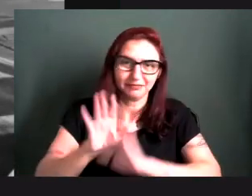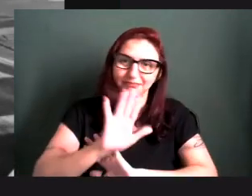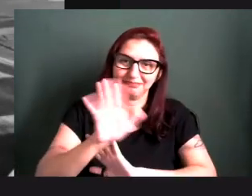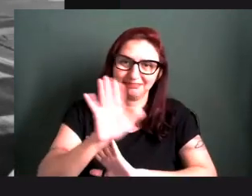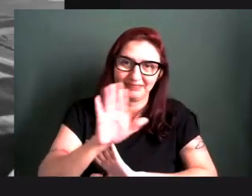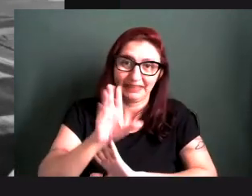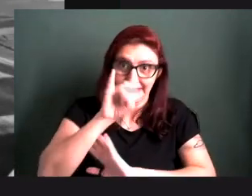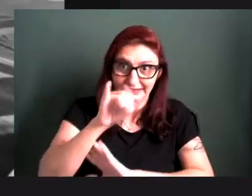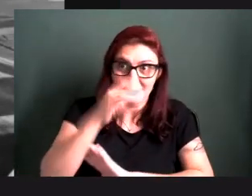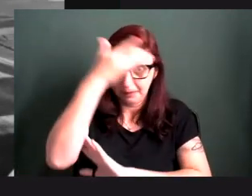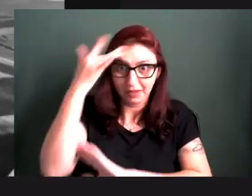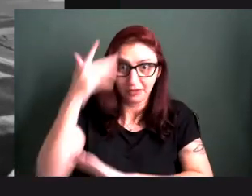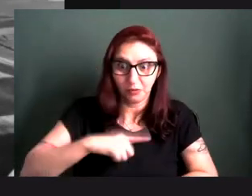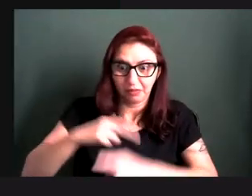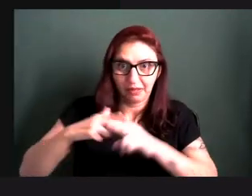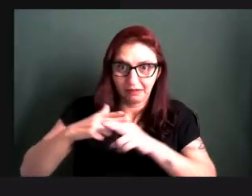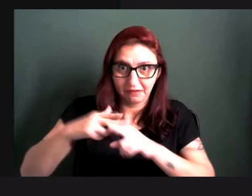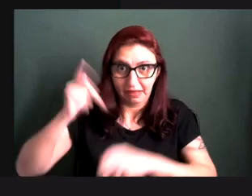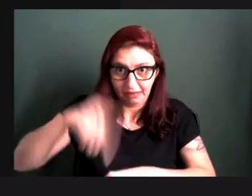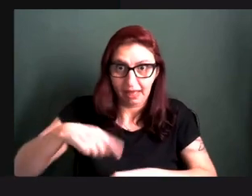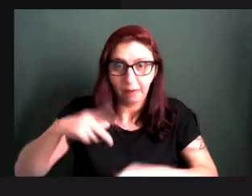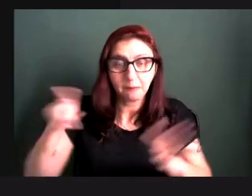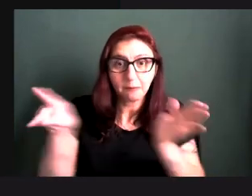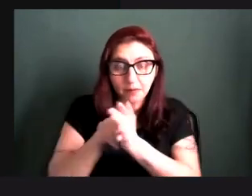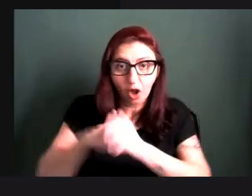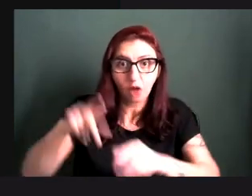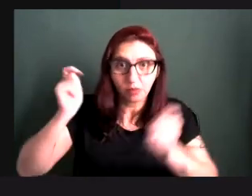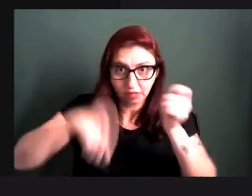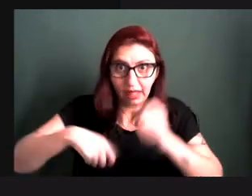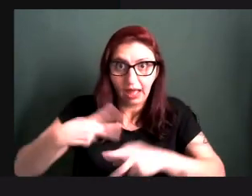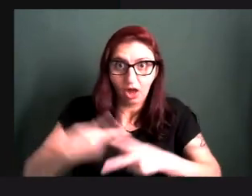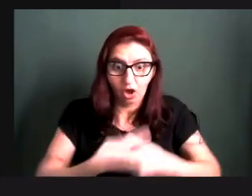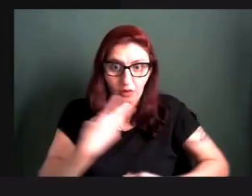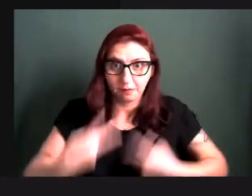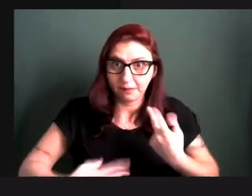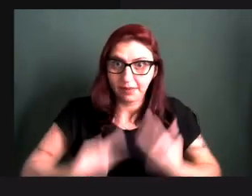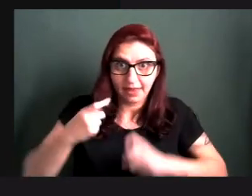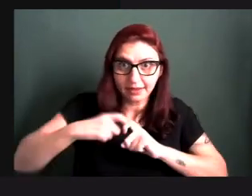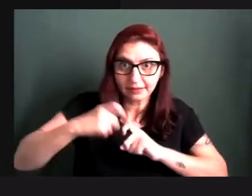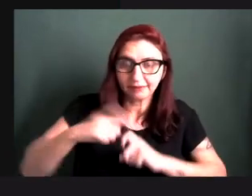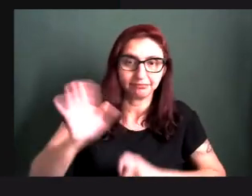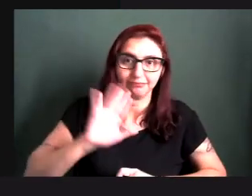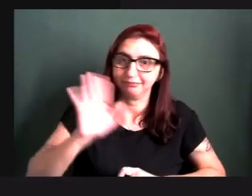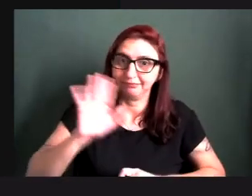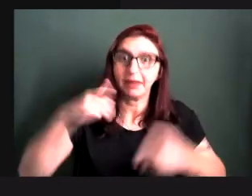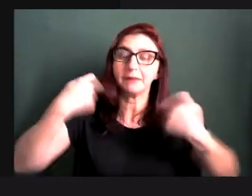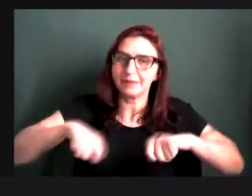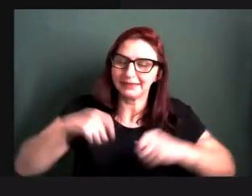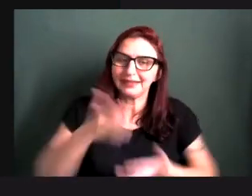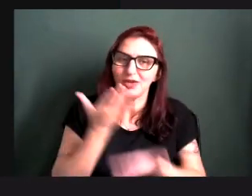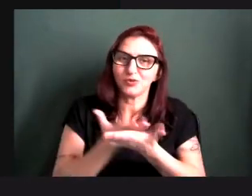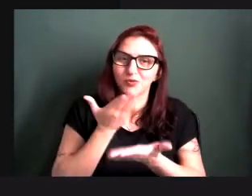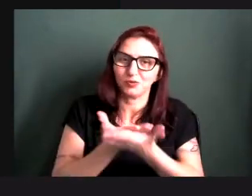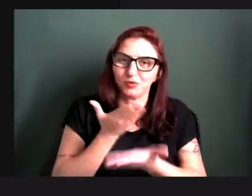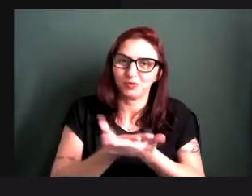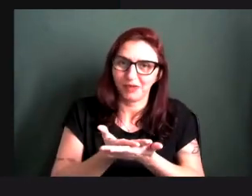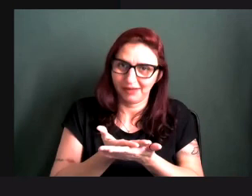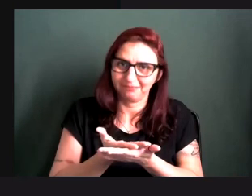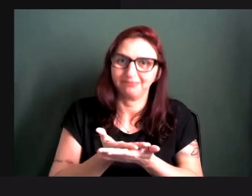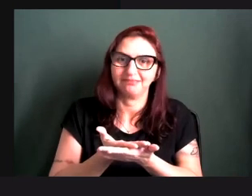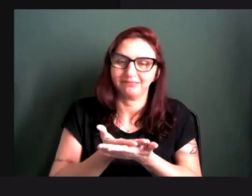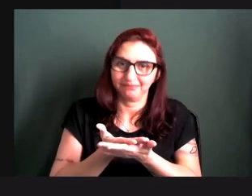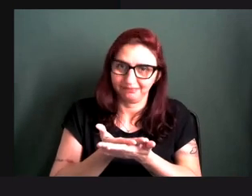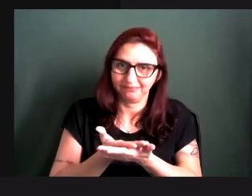cirurgião, nem toda pessoa que tem um bisturi na mão é um bom cirurgião, nem toda pessoa que tem um lápis ou uma caneta na mão é um bom escritor. Você precisa estudar, você precisa